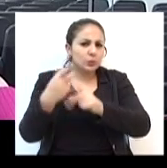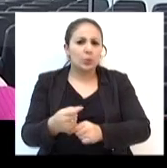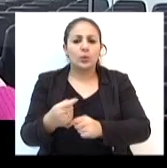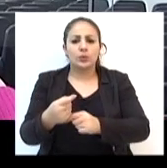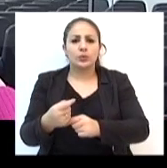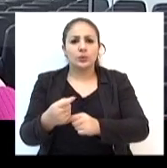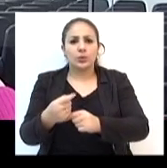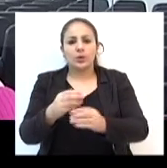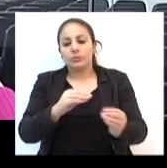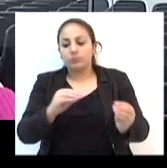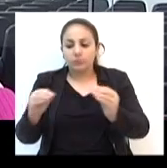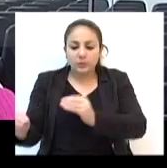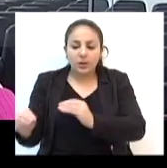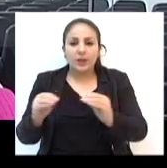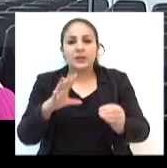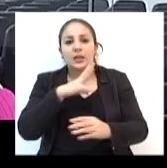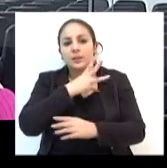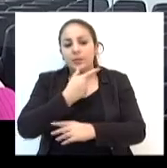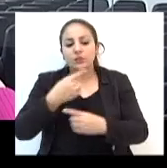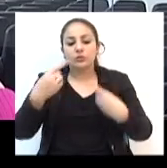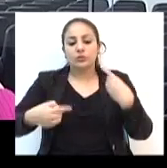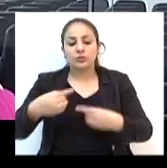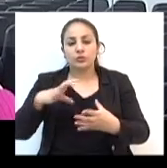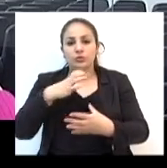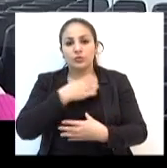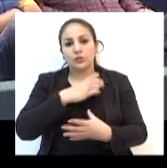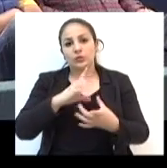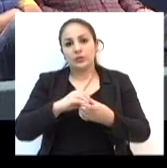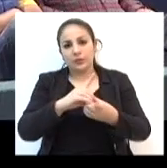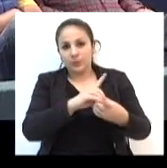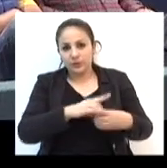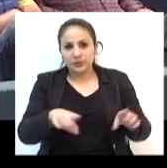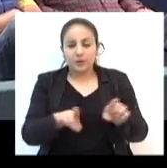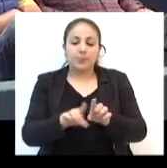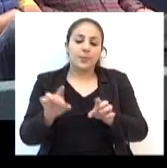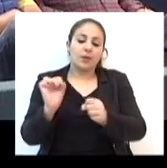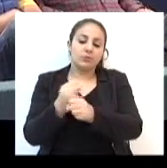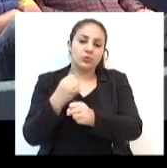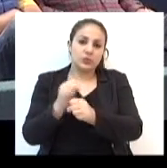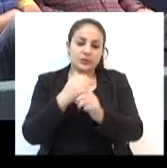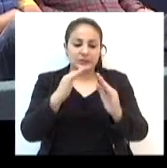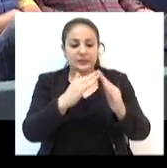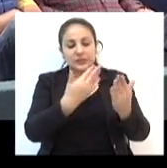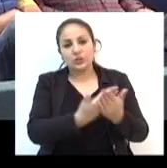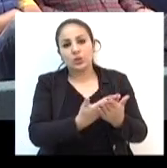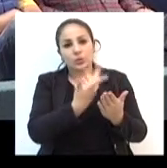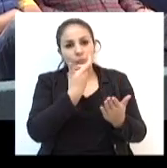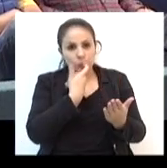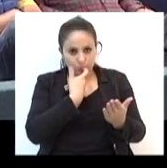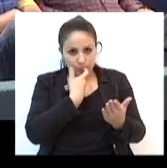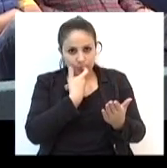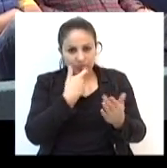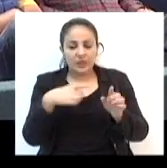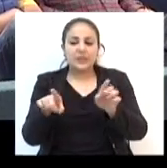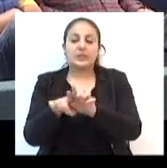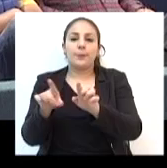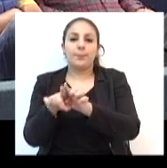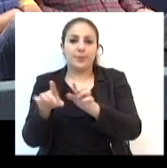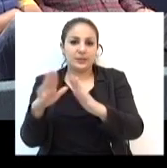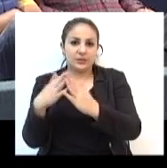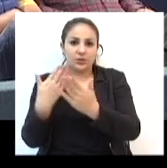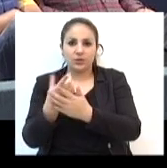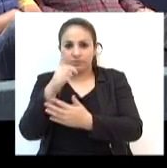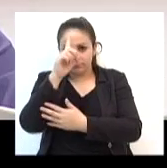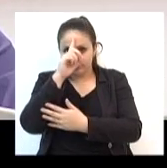manejo com animal seja discutido sempre de uma forma democrática. A construção de escolas de educação infantil e de ensino